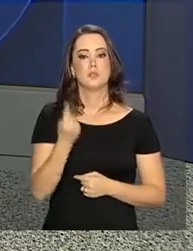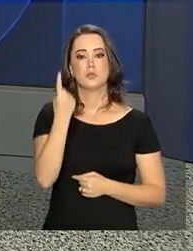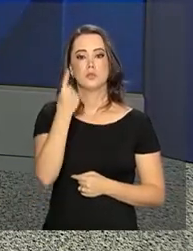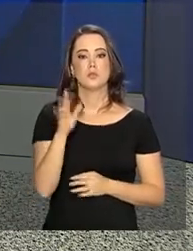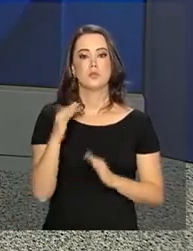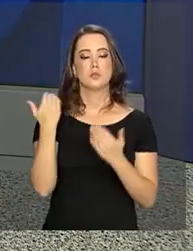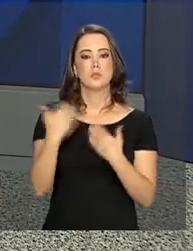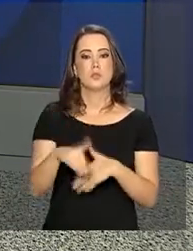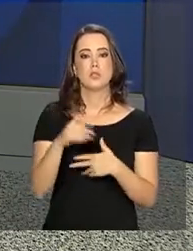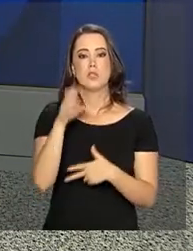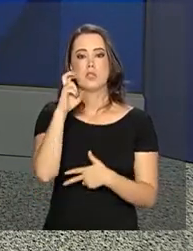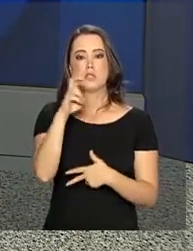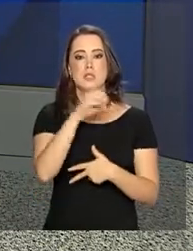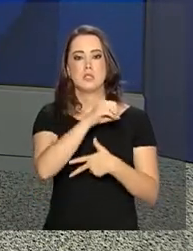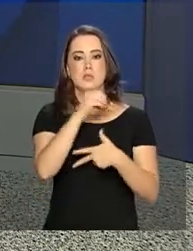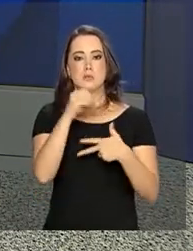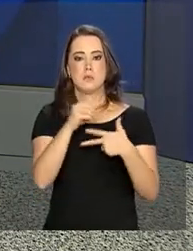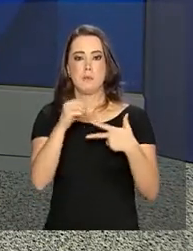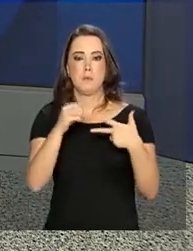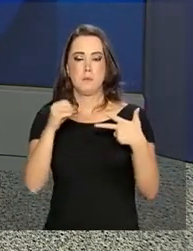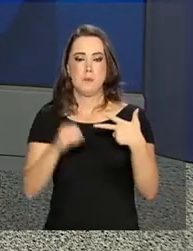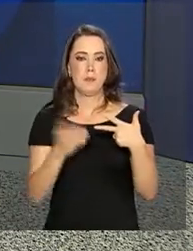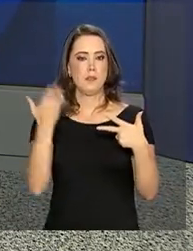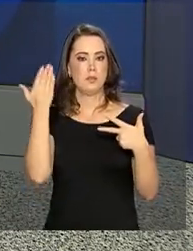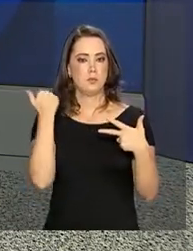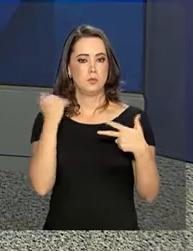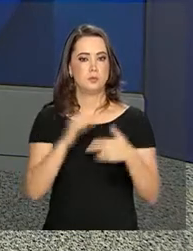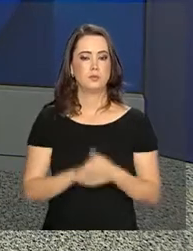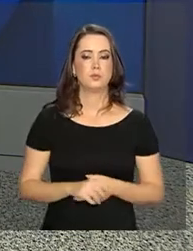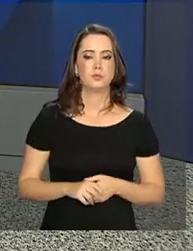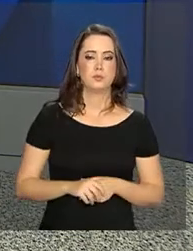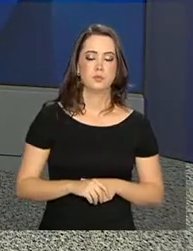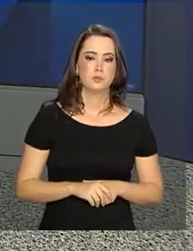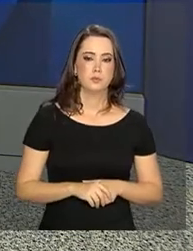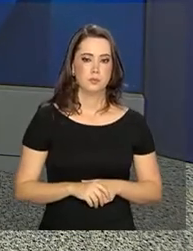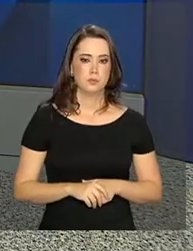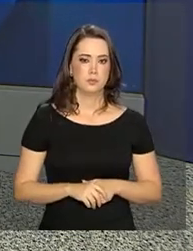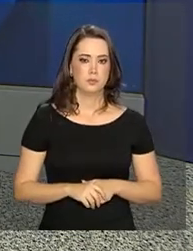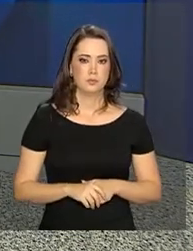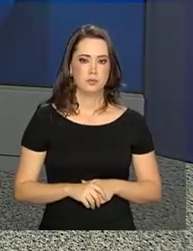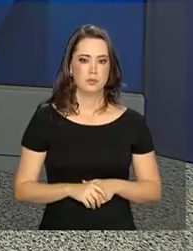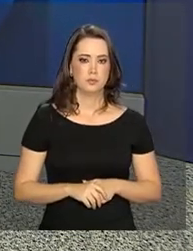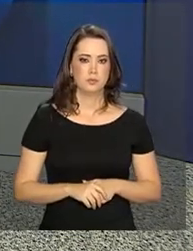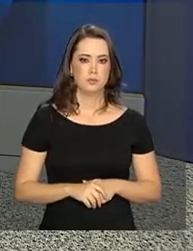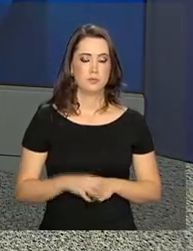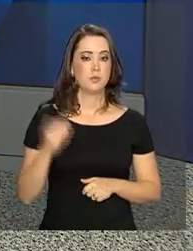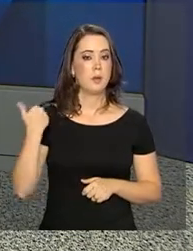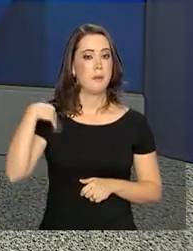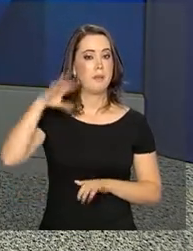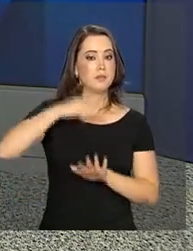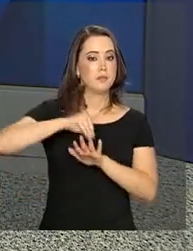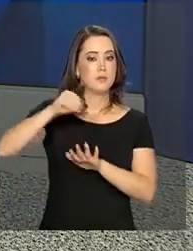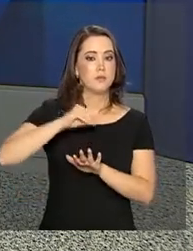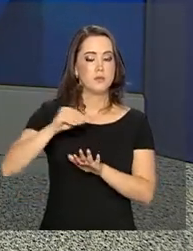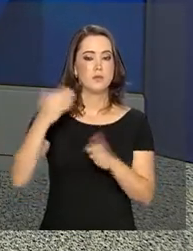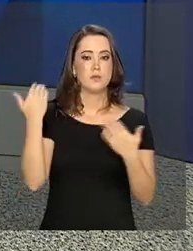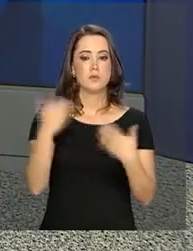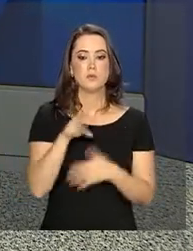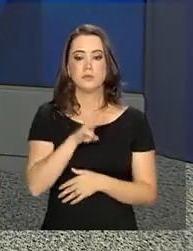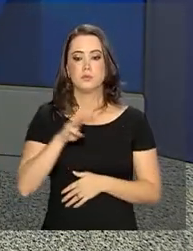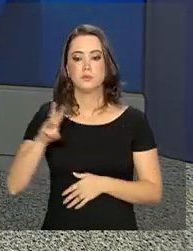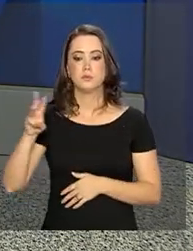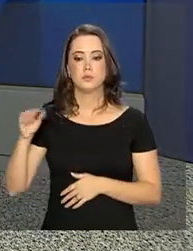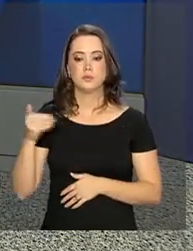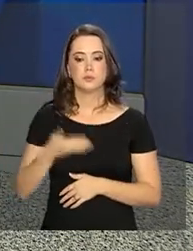uma das últimas cinco edições já finalizadas do Exame Nacional do Ensino Médio, o ENEM. Mais informações nessa página que